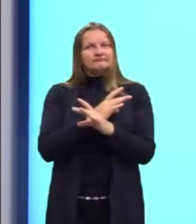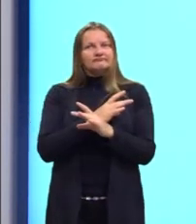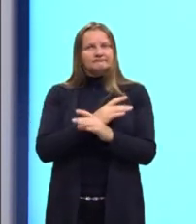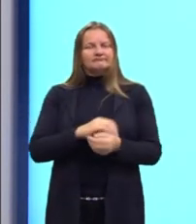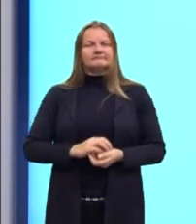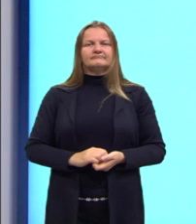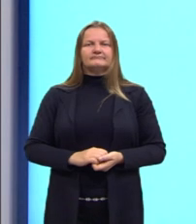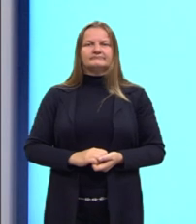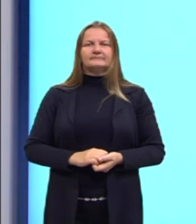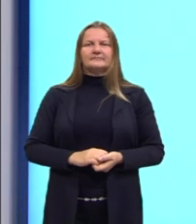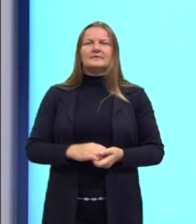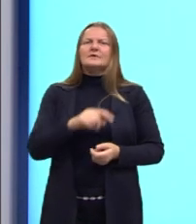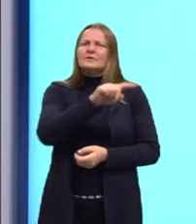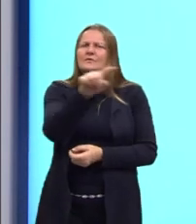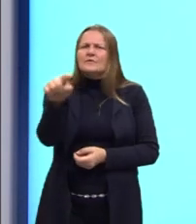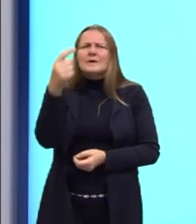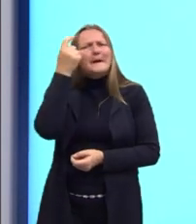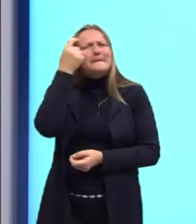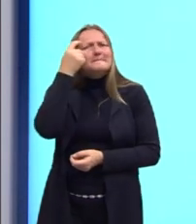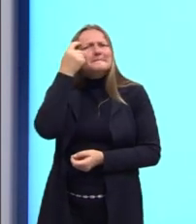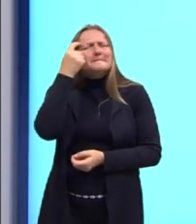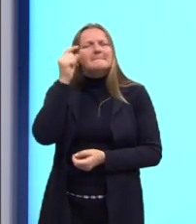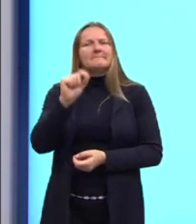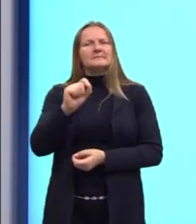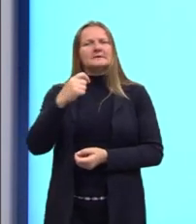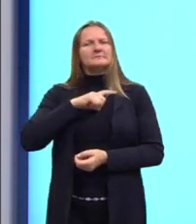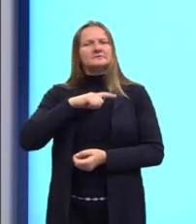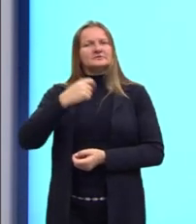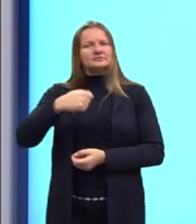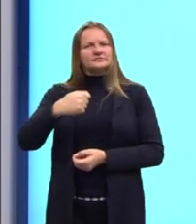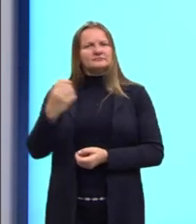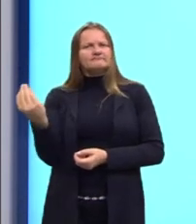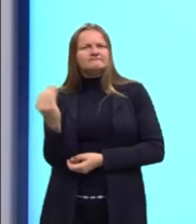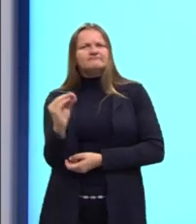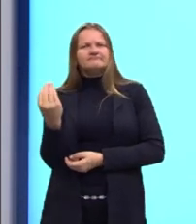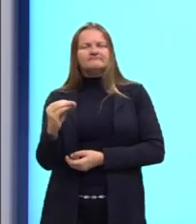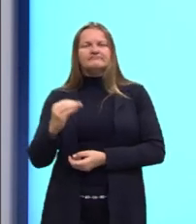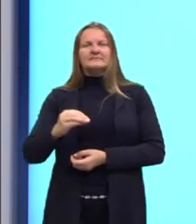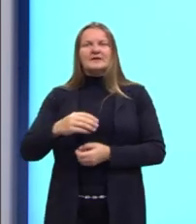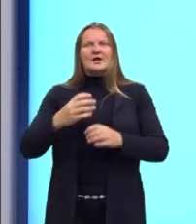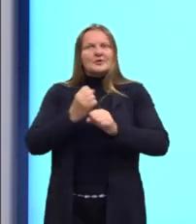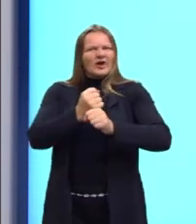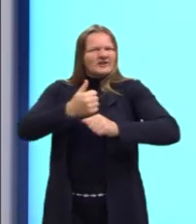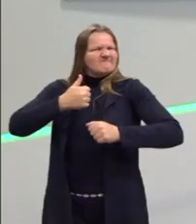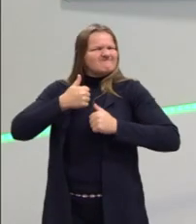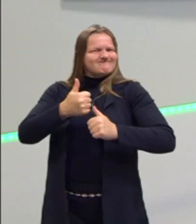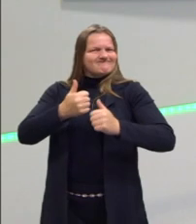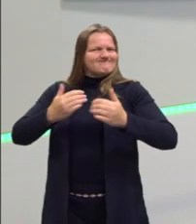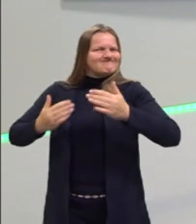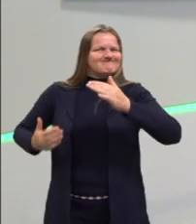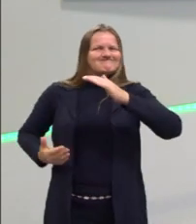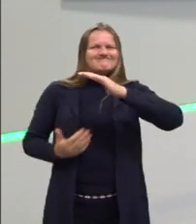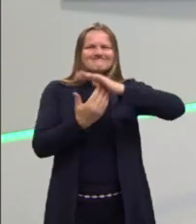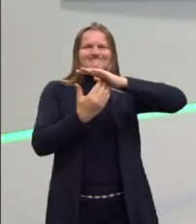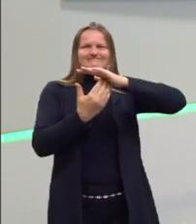Então, para te pensar no que tu precisa ter para alcançar a nota máxima na competência 3,